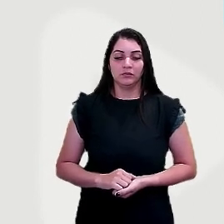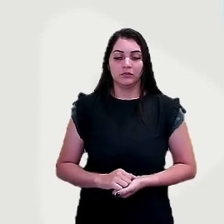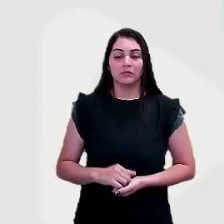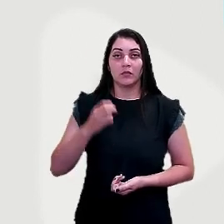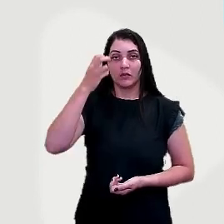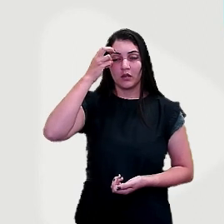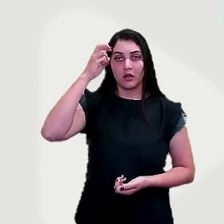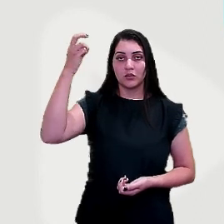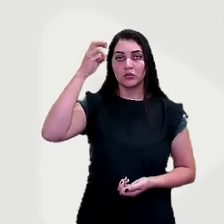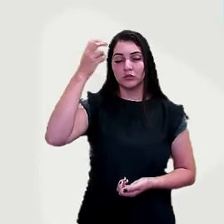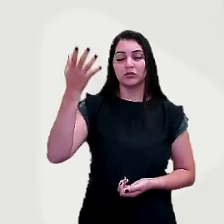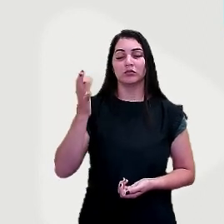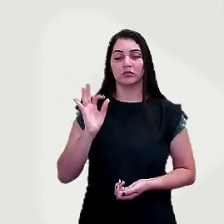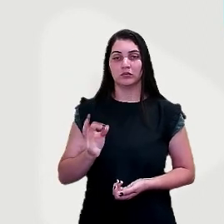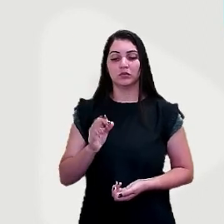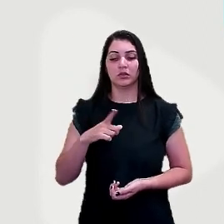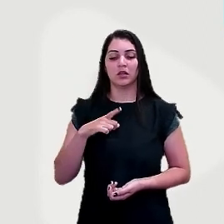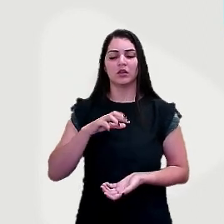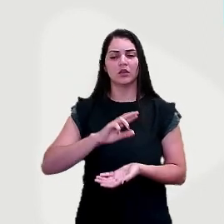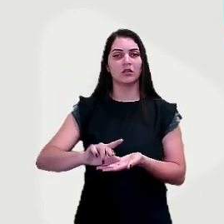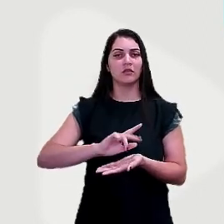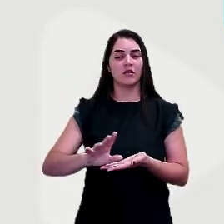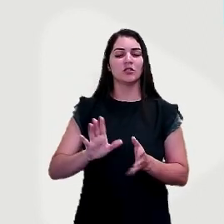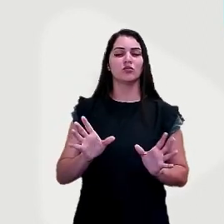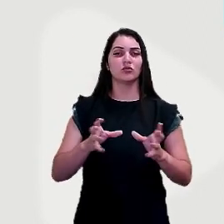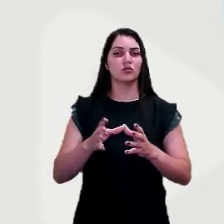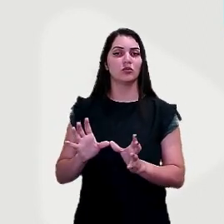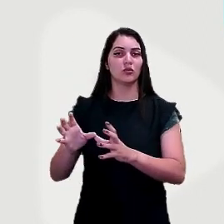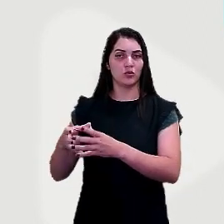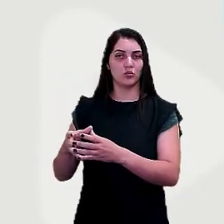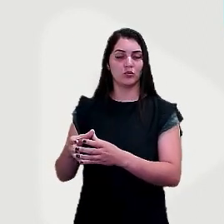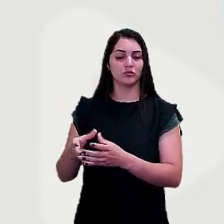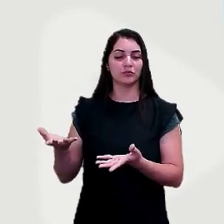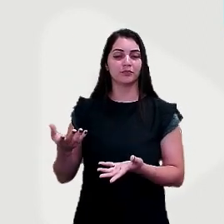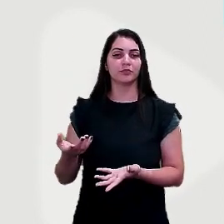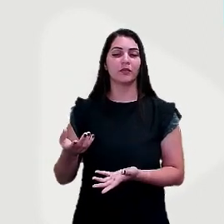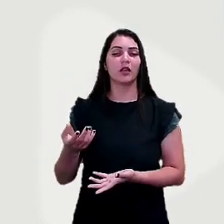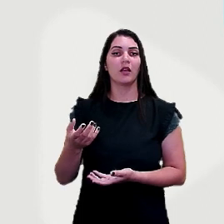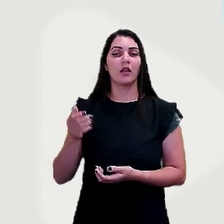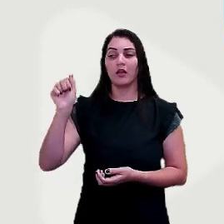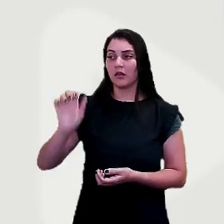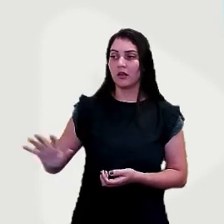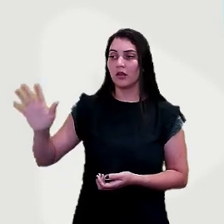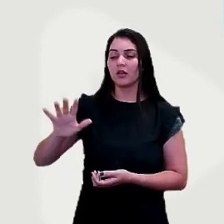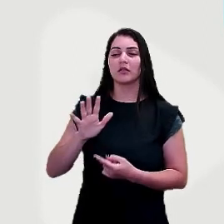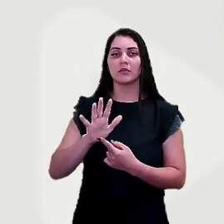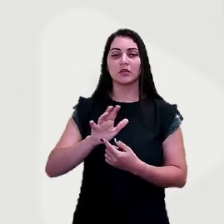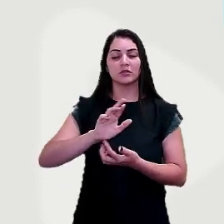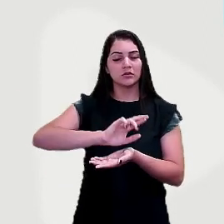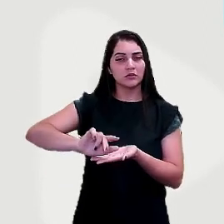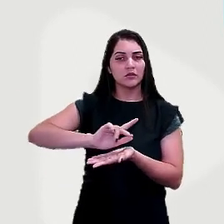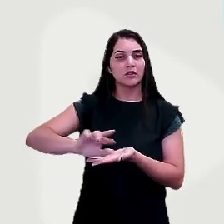E a cultura, né, por abrigar diferentes grupos étnicos, a Ásia apresenta uma grande pluralidade cultural.